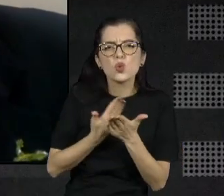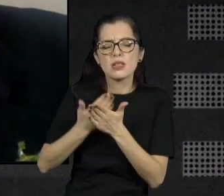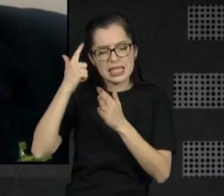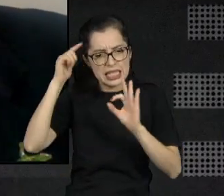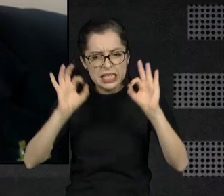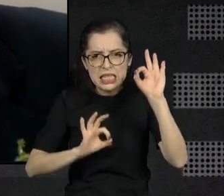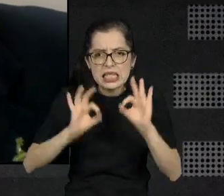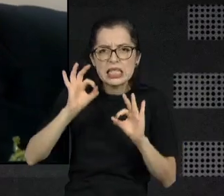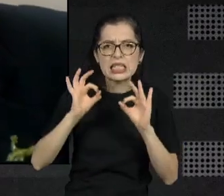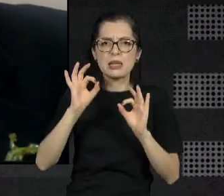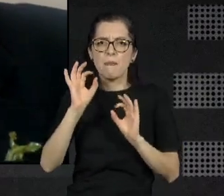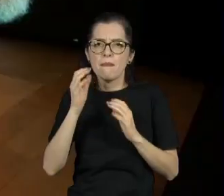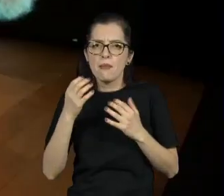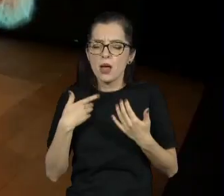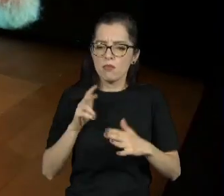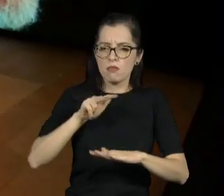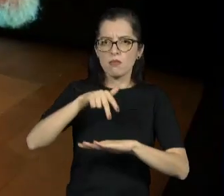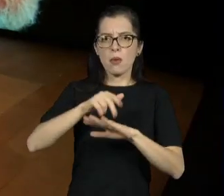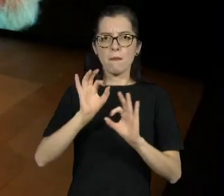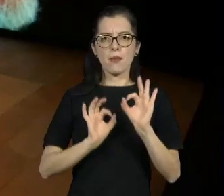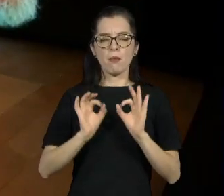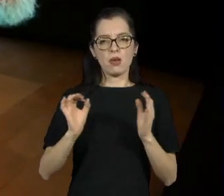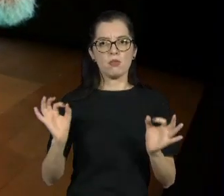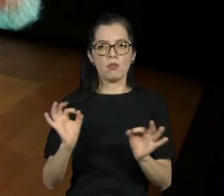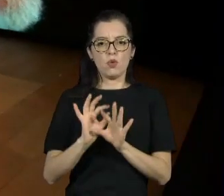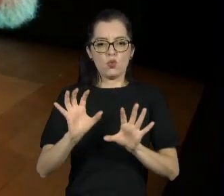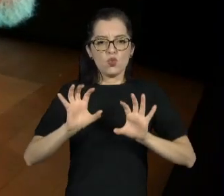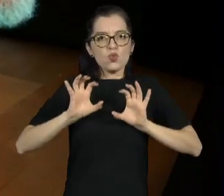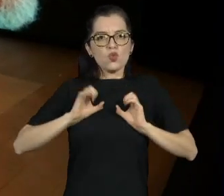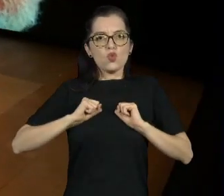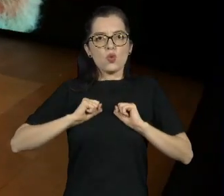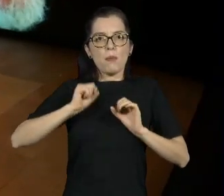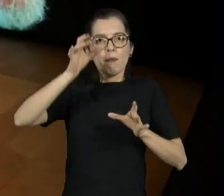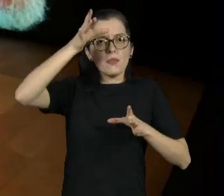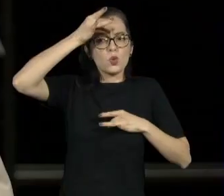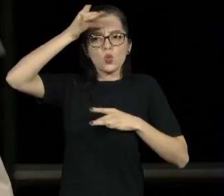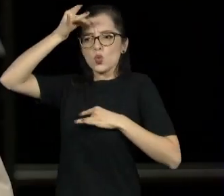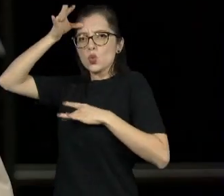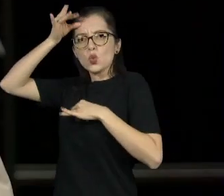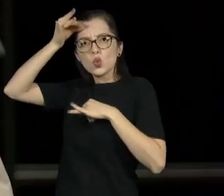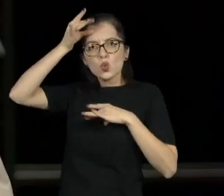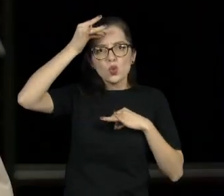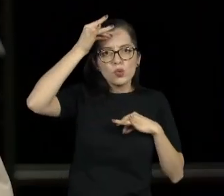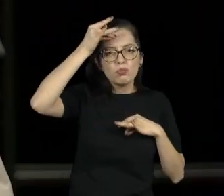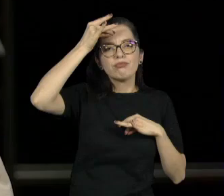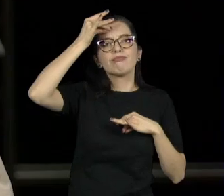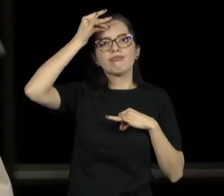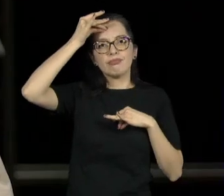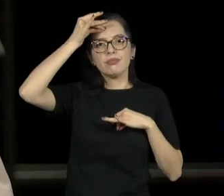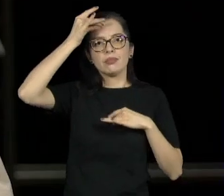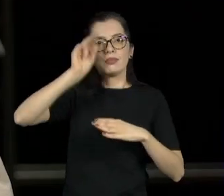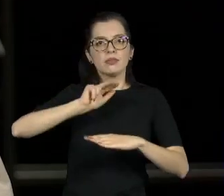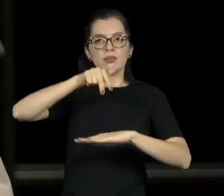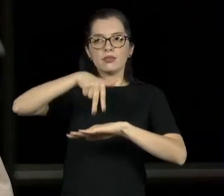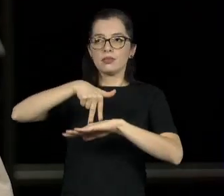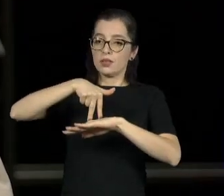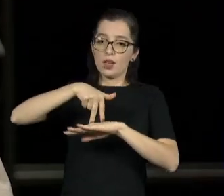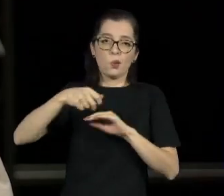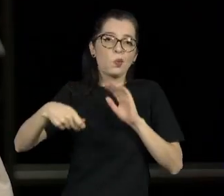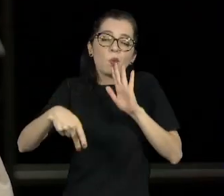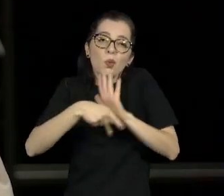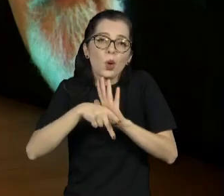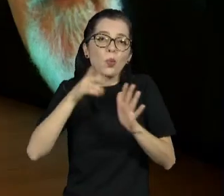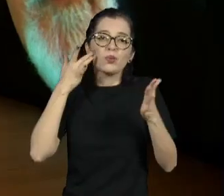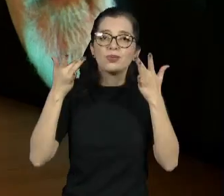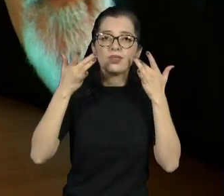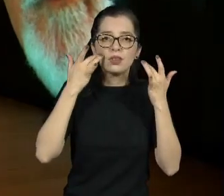faz o próprio Pompone, doente, depois o mesmo de cara lavada, isso é ótimo. É um exercício de ator, de teatro, dentro da televisão.